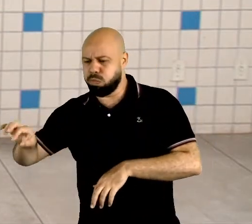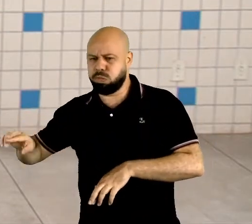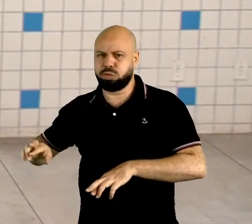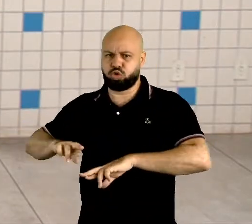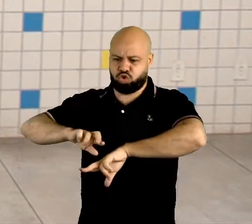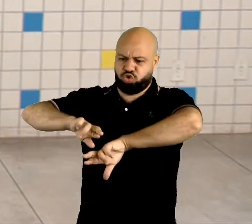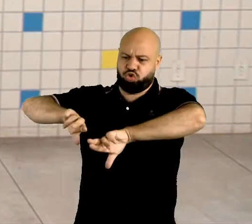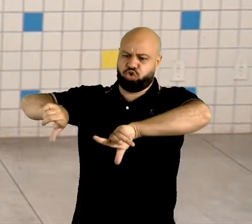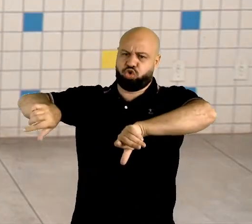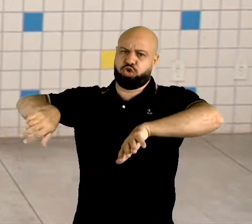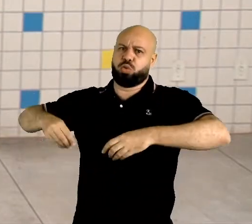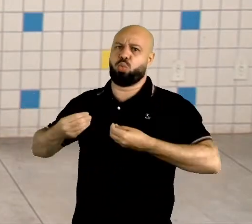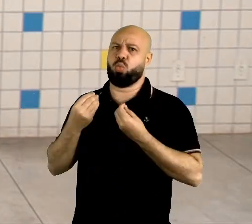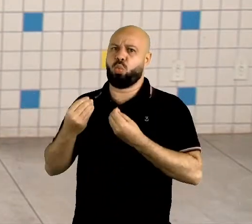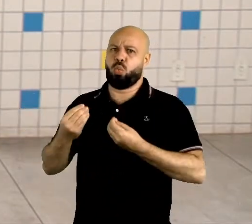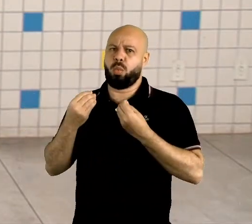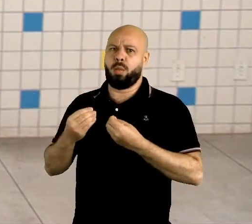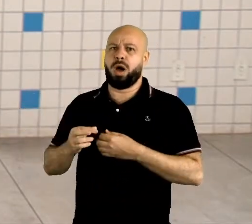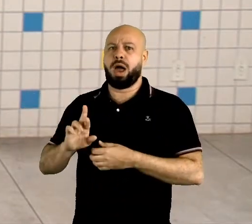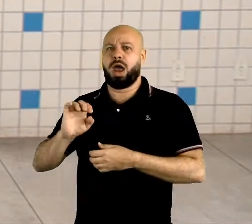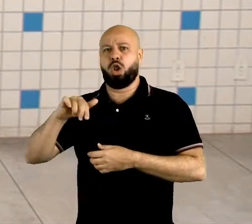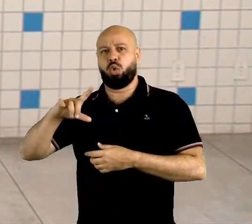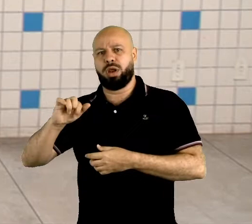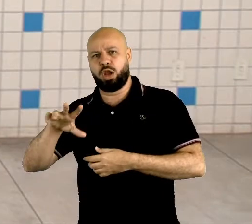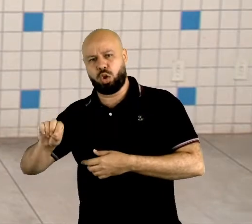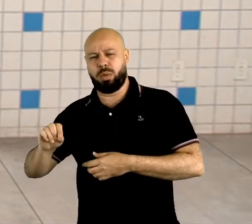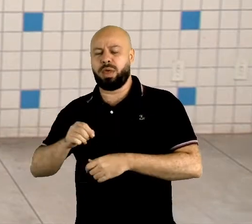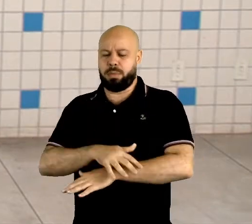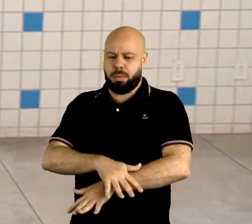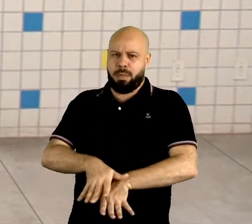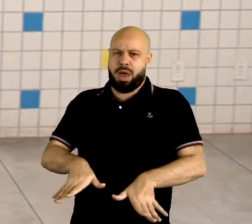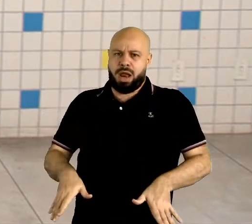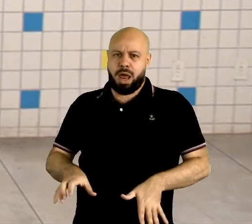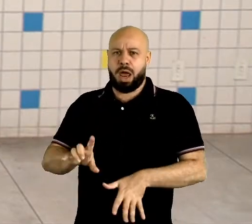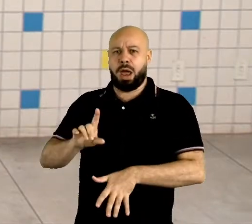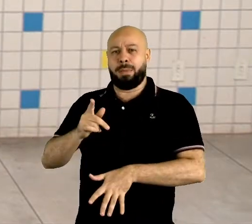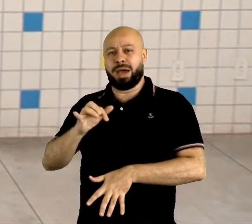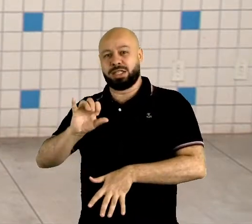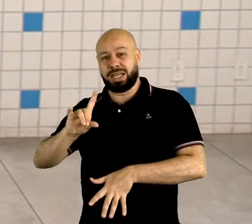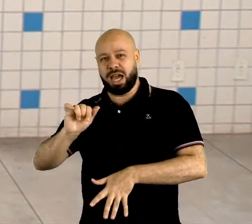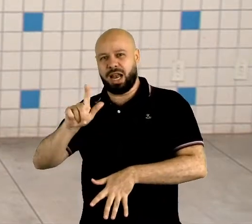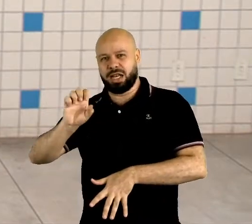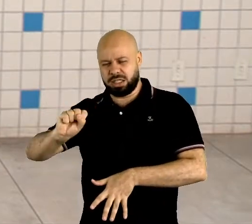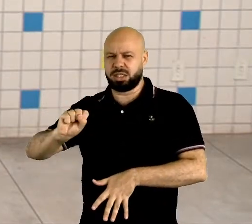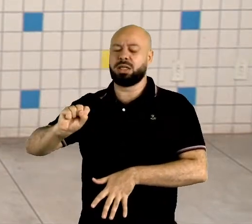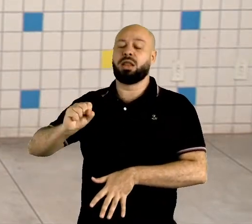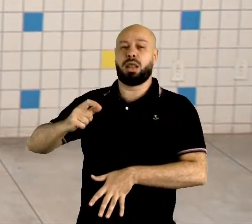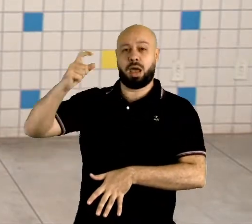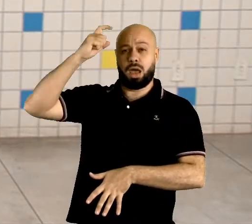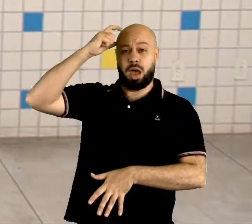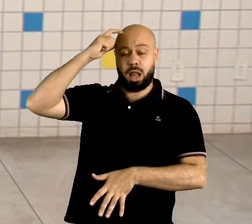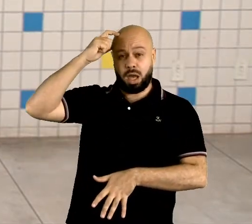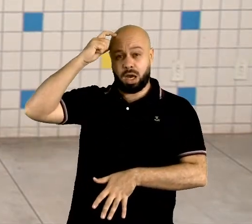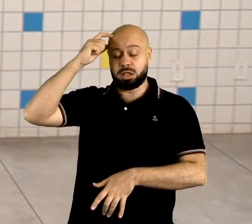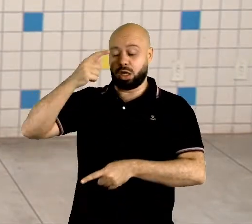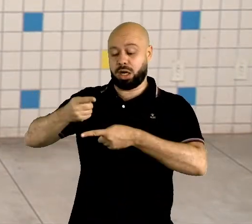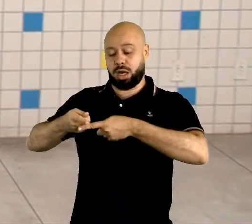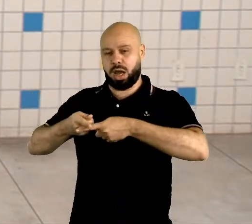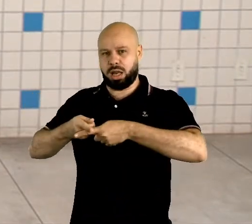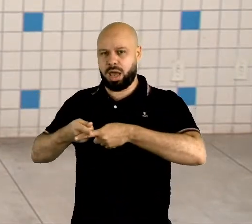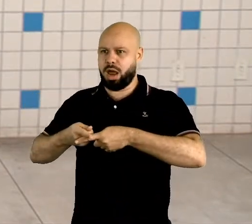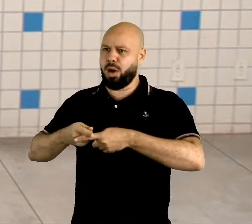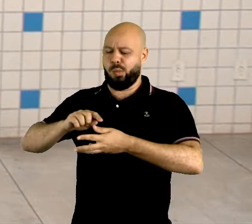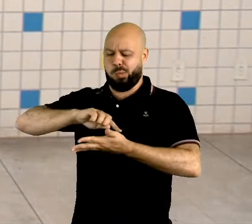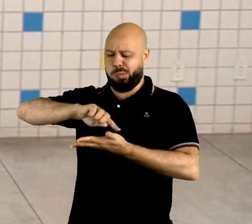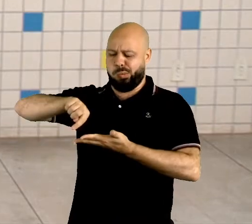países que compõem o Reino Unido, que no caso é a Escócia, país de Gales, a Irlanda e a Inglaterra, nós teremos que falar distintamente